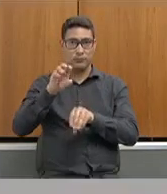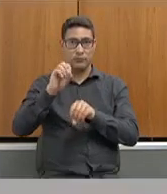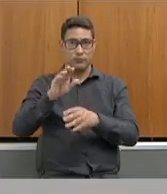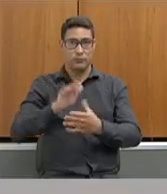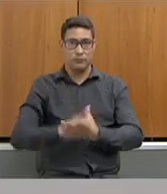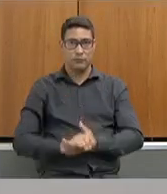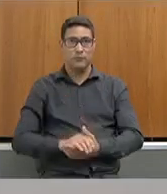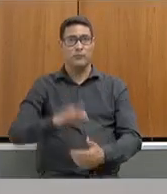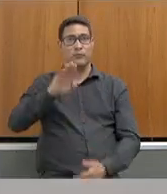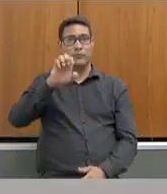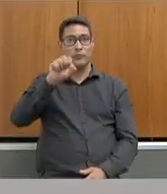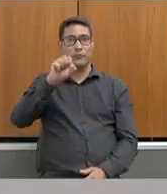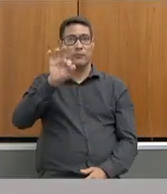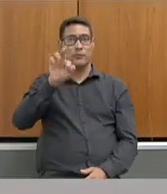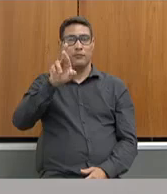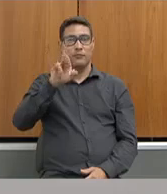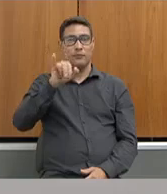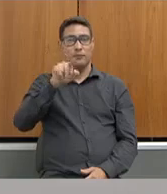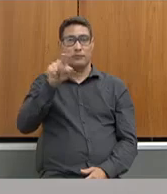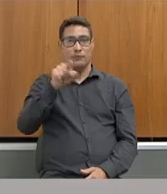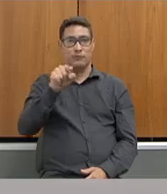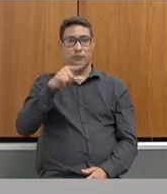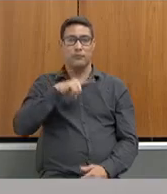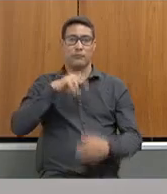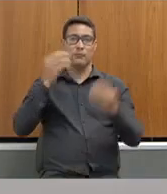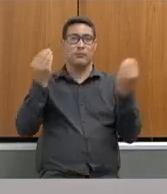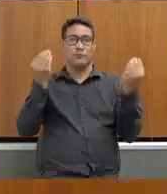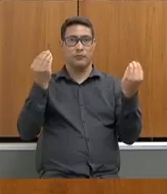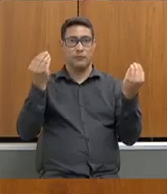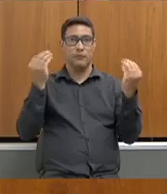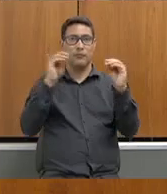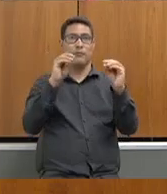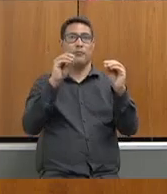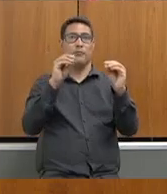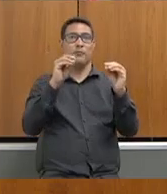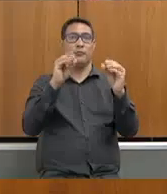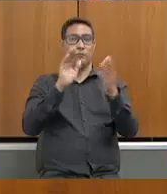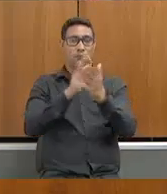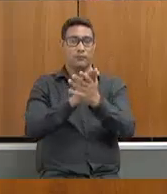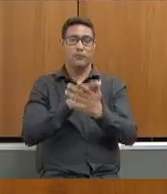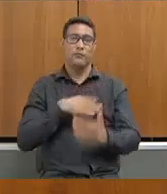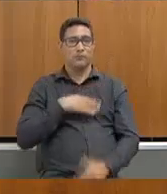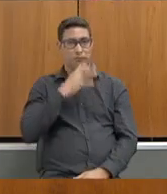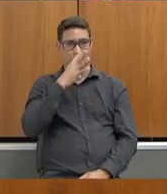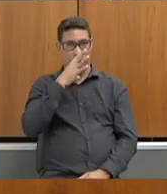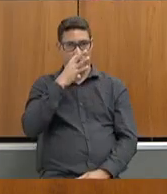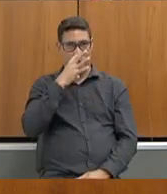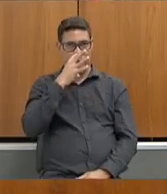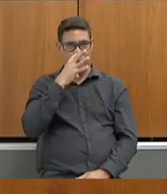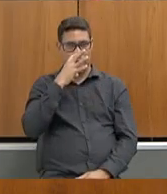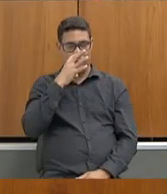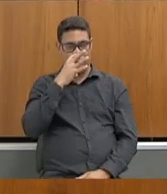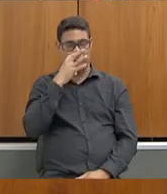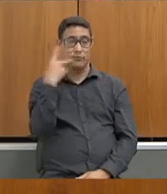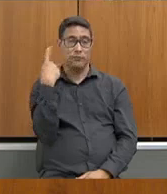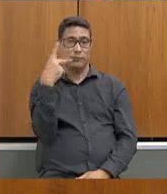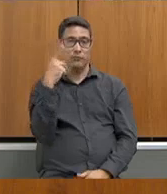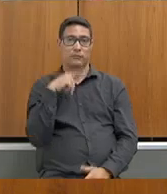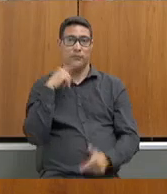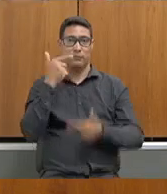Viu, Beatriz, sempre muito atuante, fica aí o registro da minha admiração e respeito pelo seu trabalho.